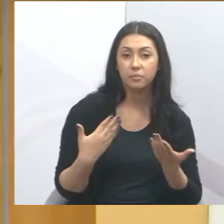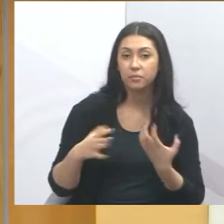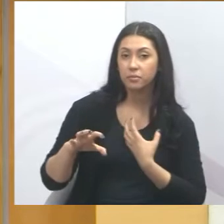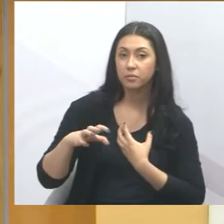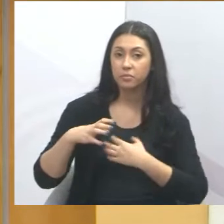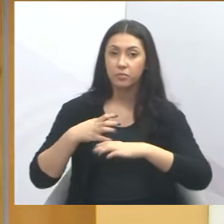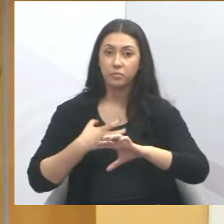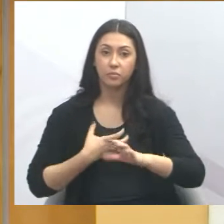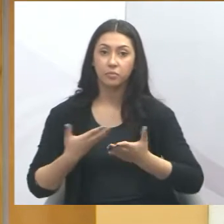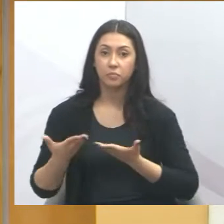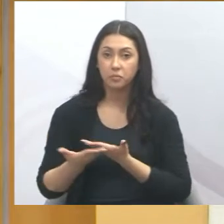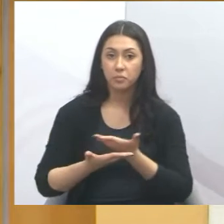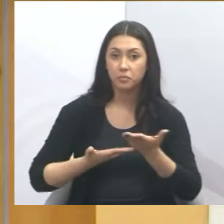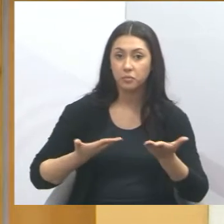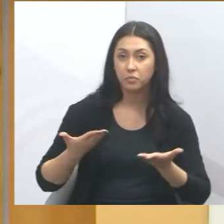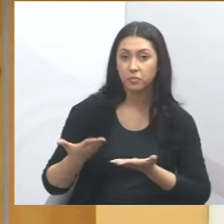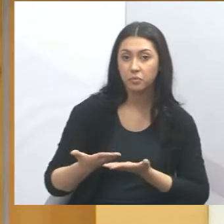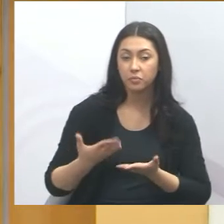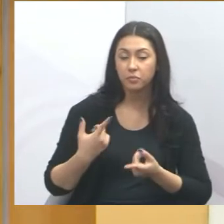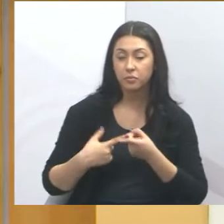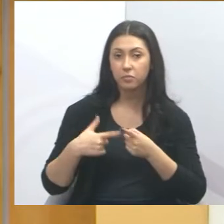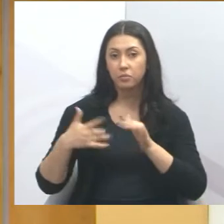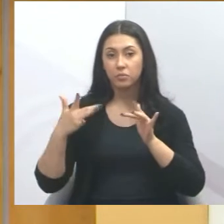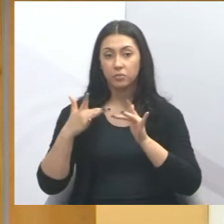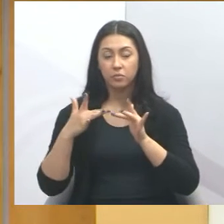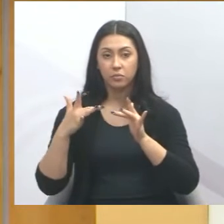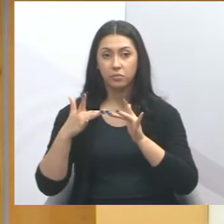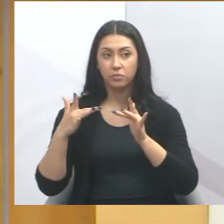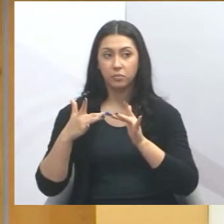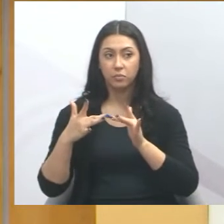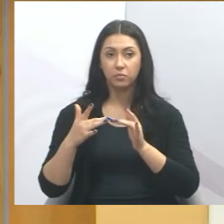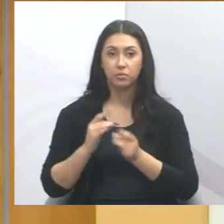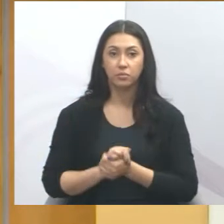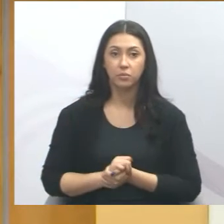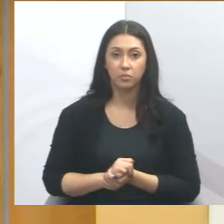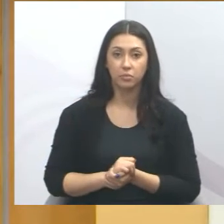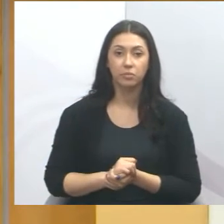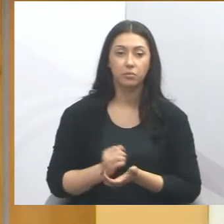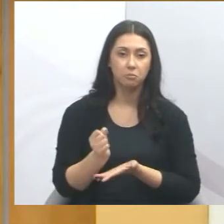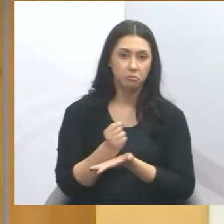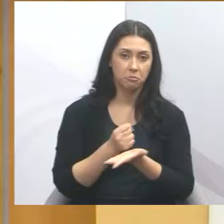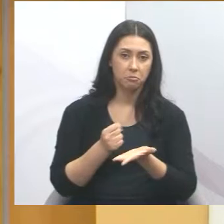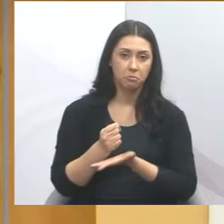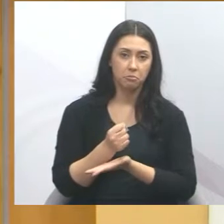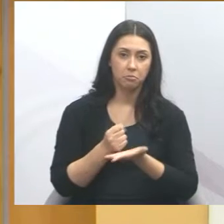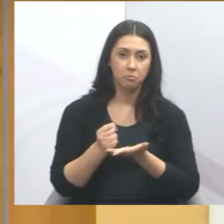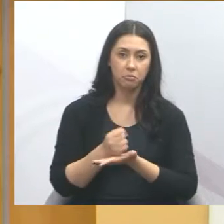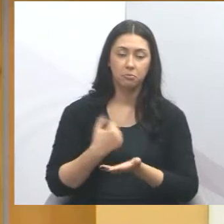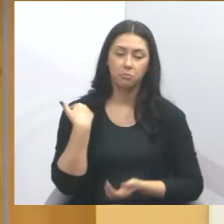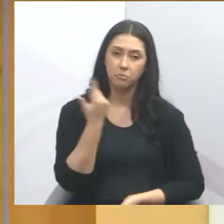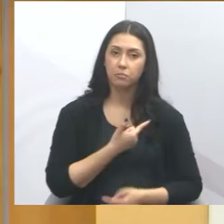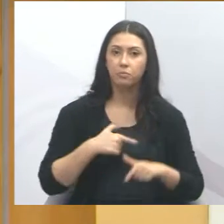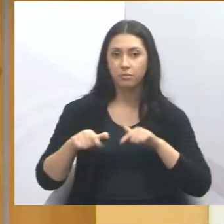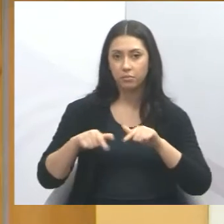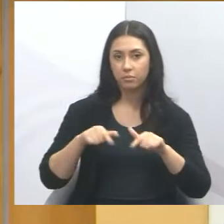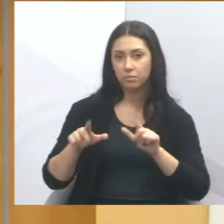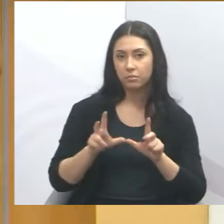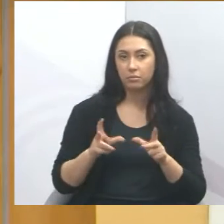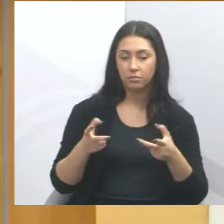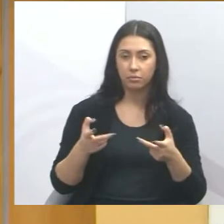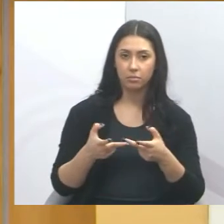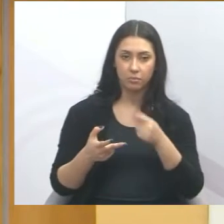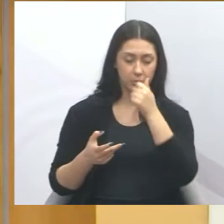com as pessoas, porque esse contato é que vai fundamentar o nosso trabalho na Câmara